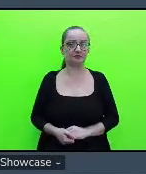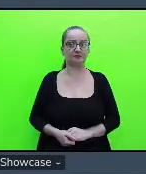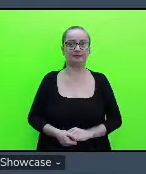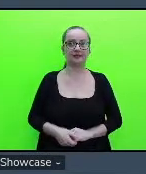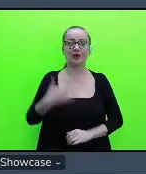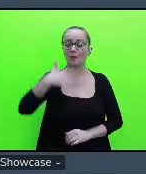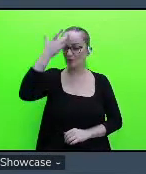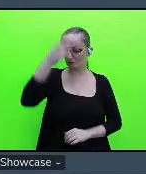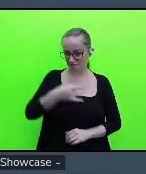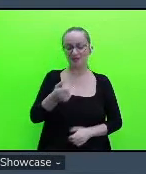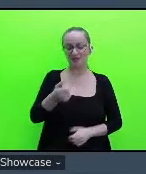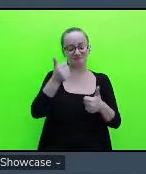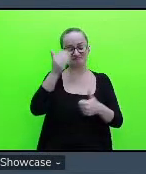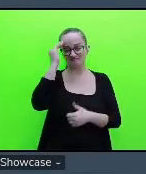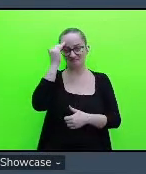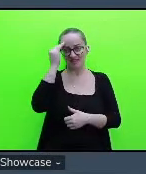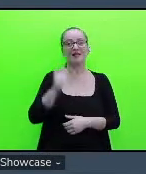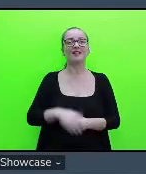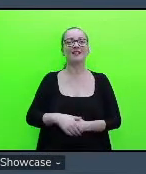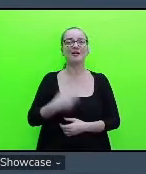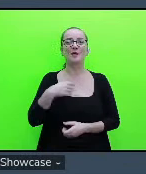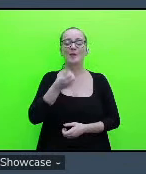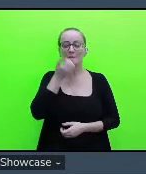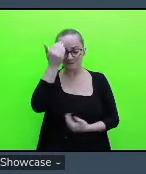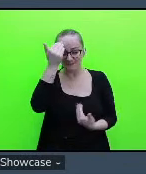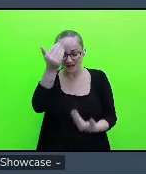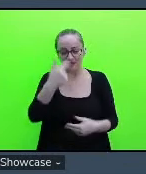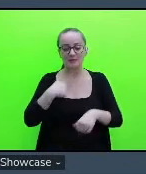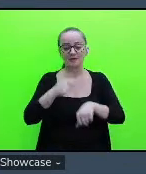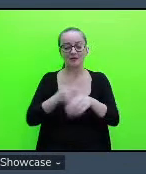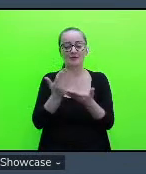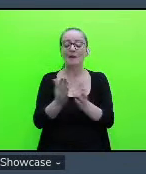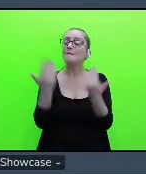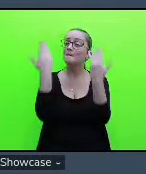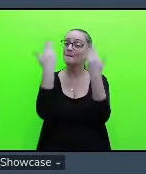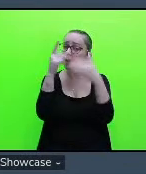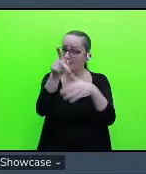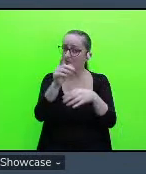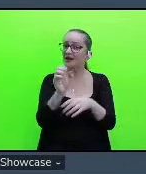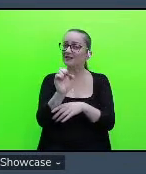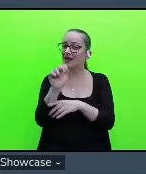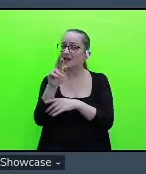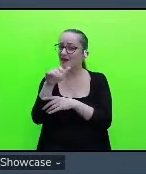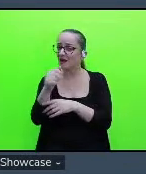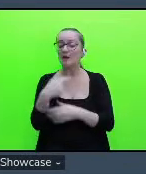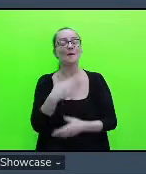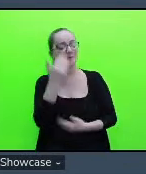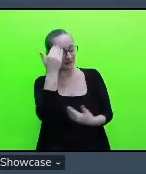muito obrigada, acho que meu tempo acabou, parabéns, eu, obrigada, eu que agradeço.